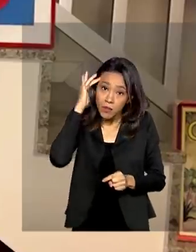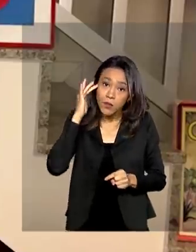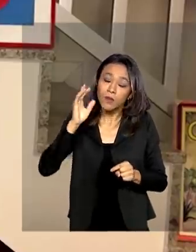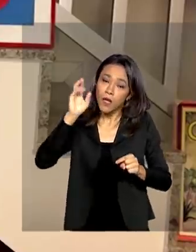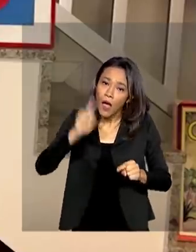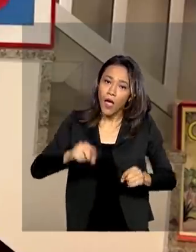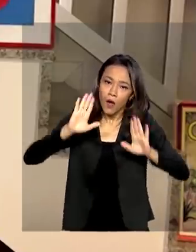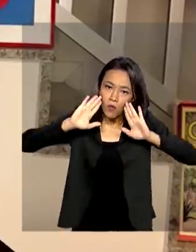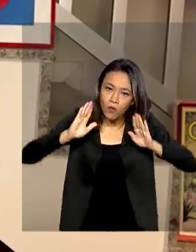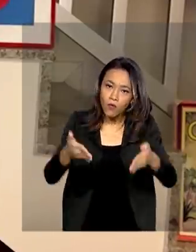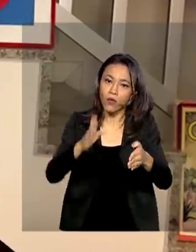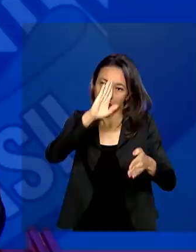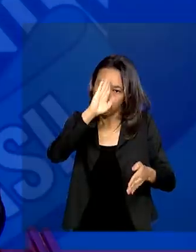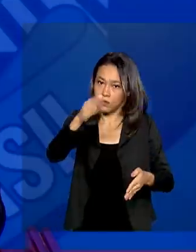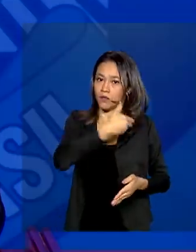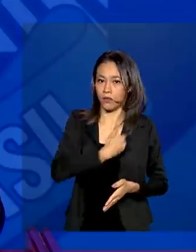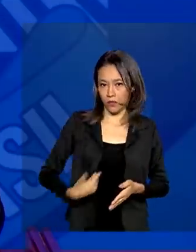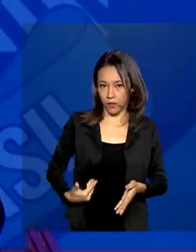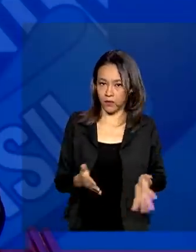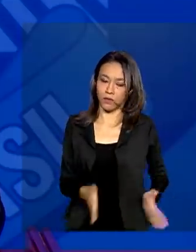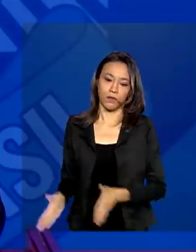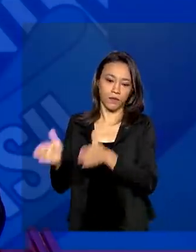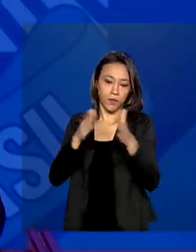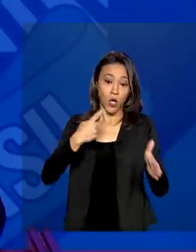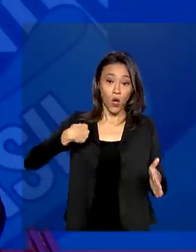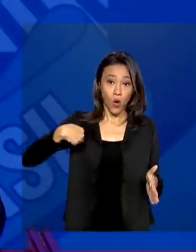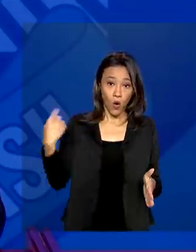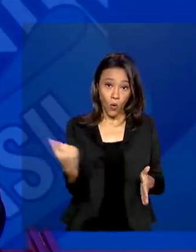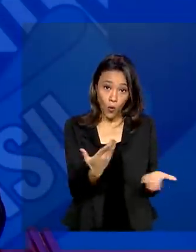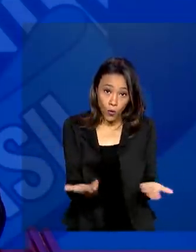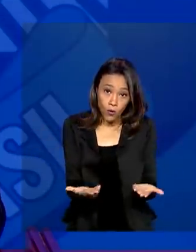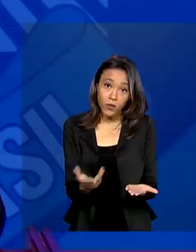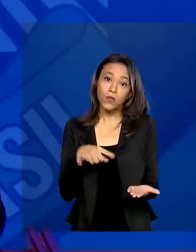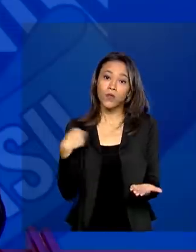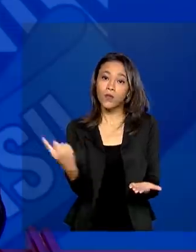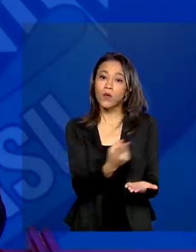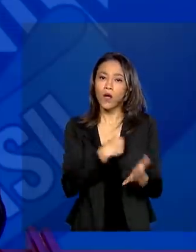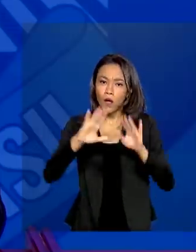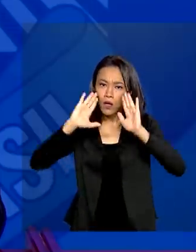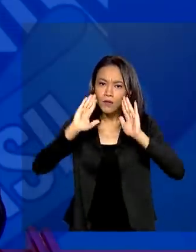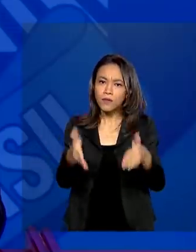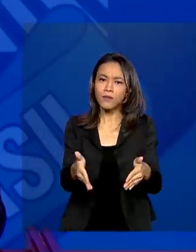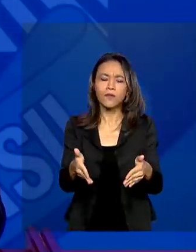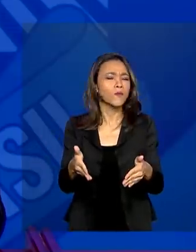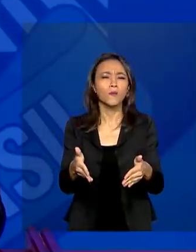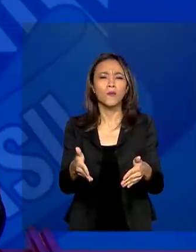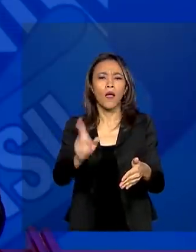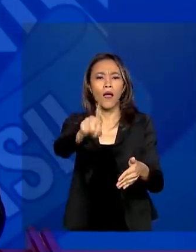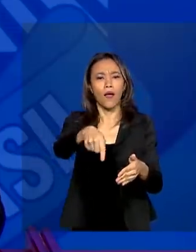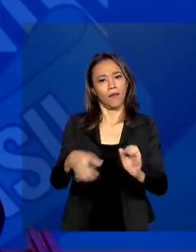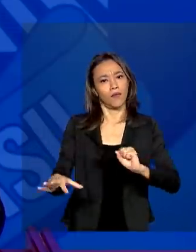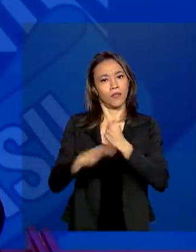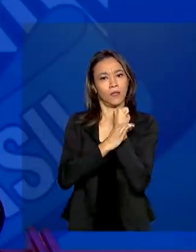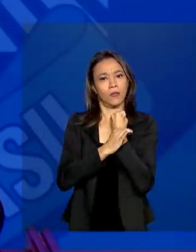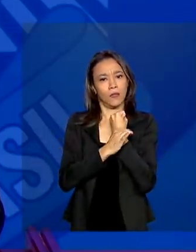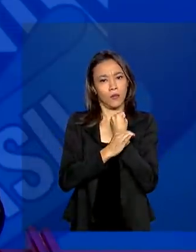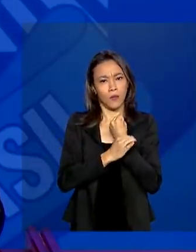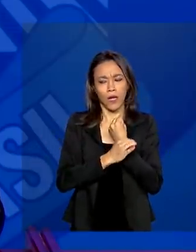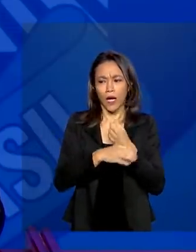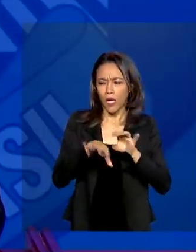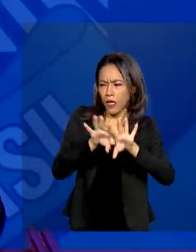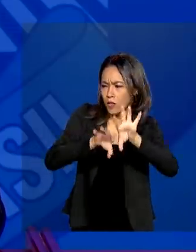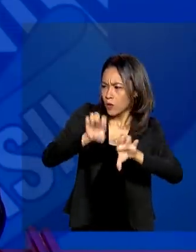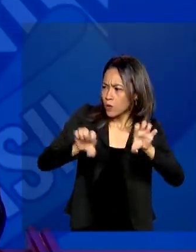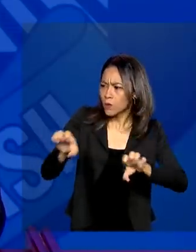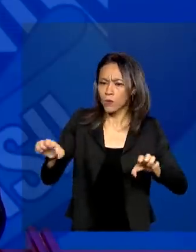absoluta do governo. Nosso grande foco hoje é a parte de como garantir a infraestrutura necessária